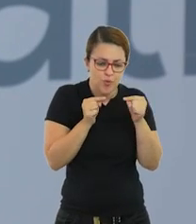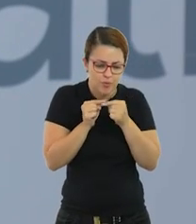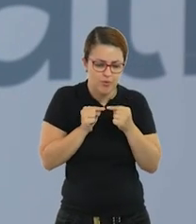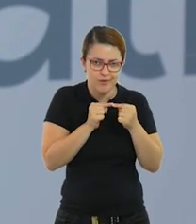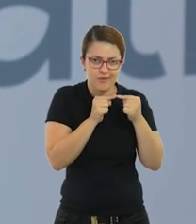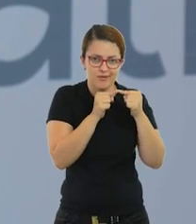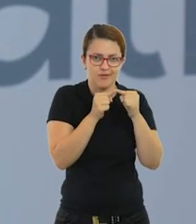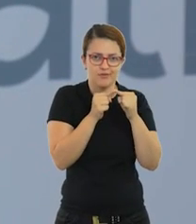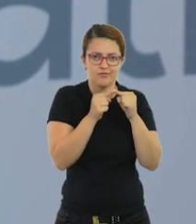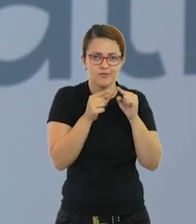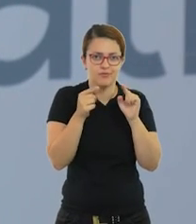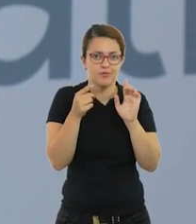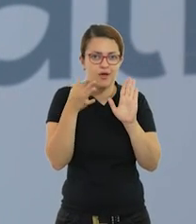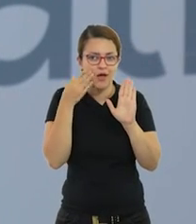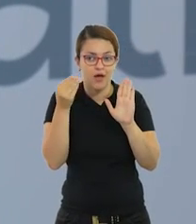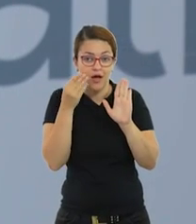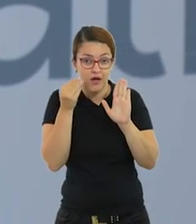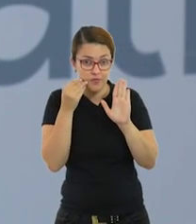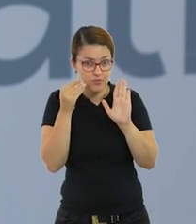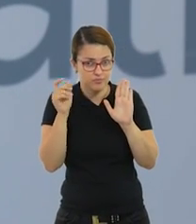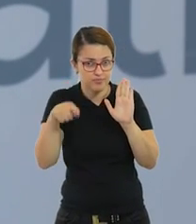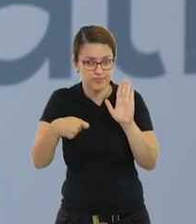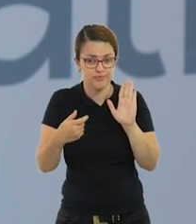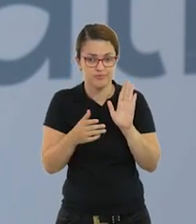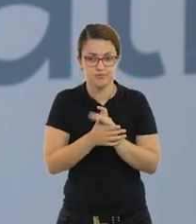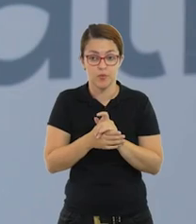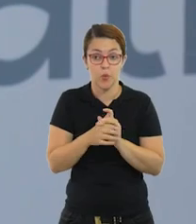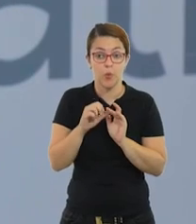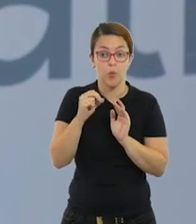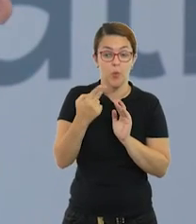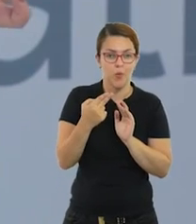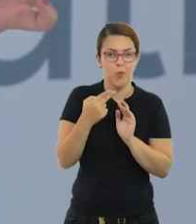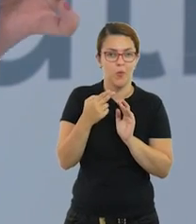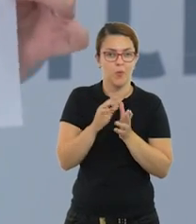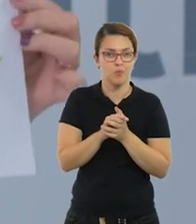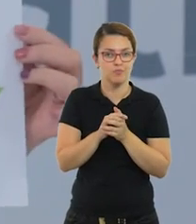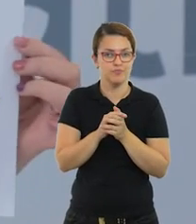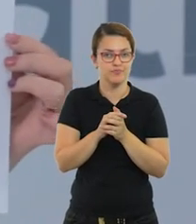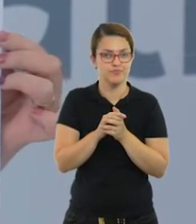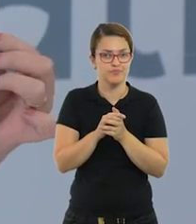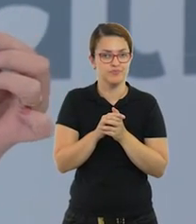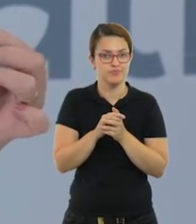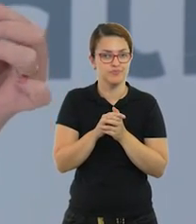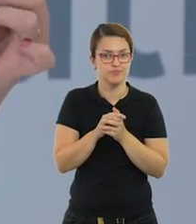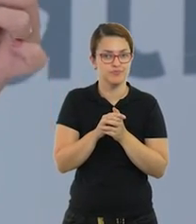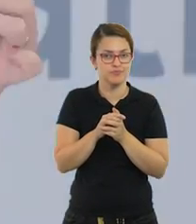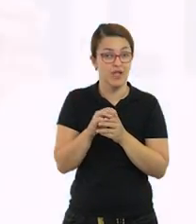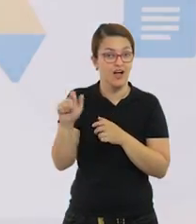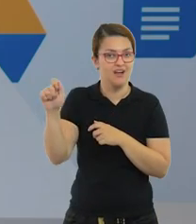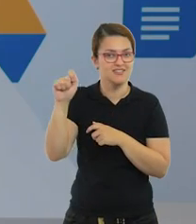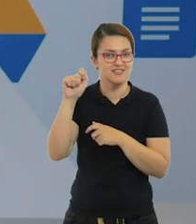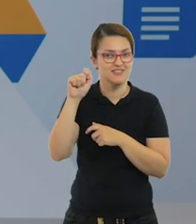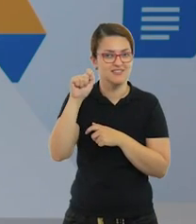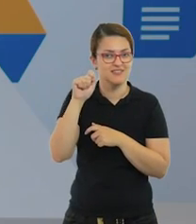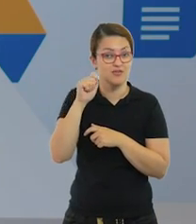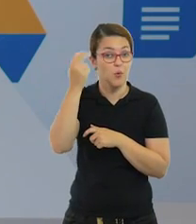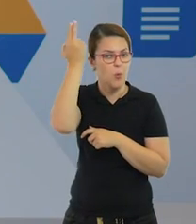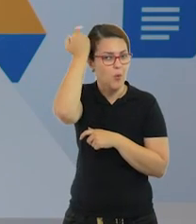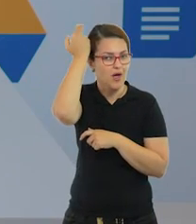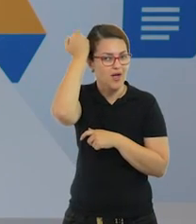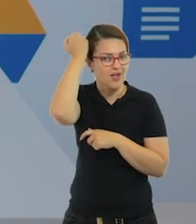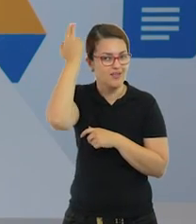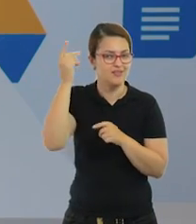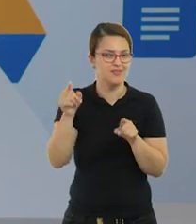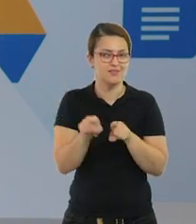peças e formar esta imagem? Ou então, a imagem deste coelho? Em Ciências